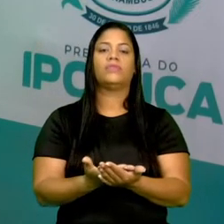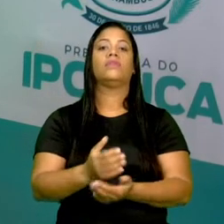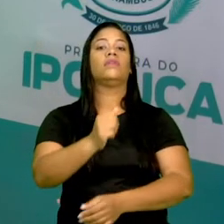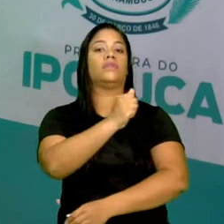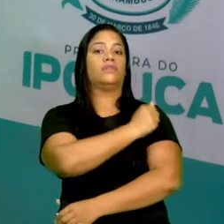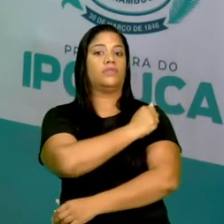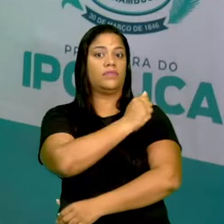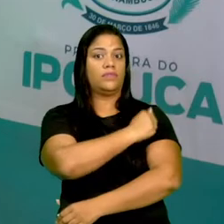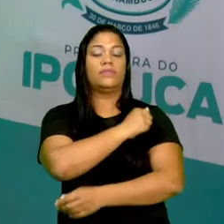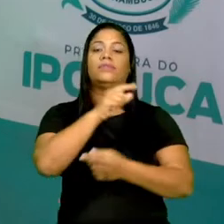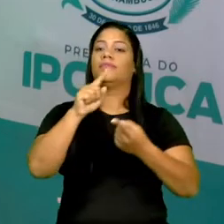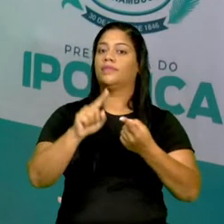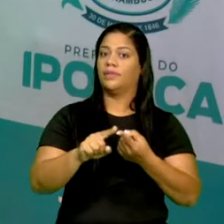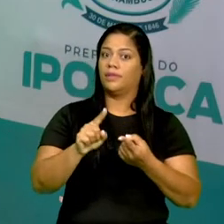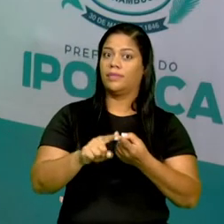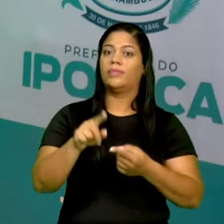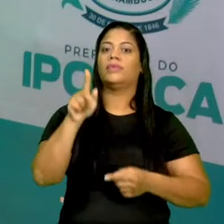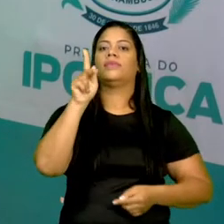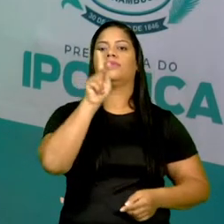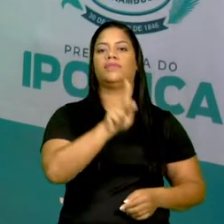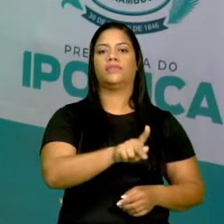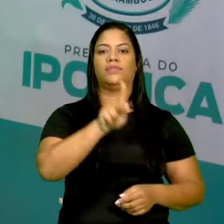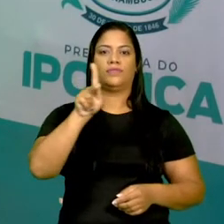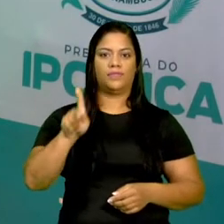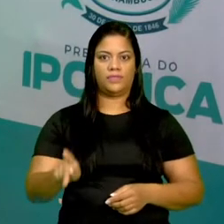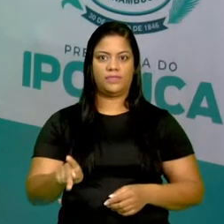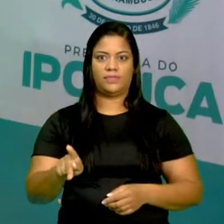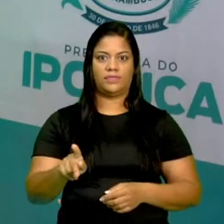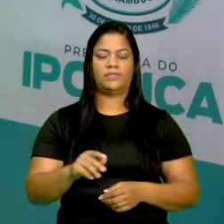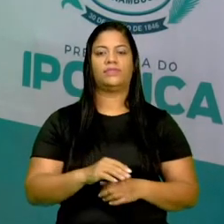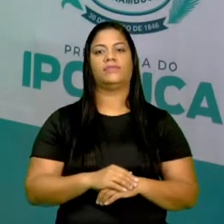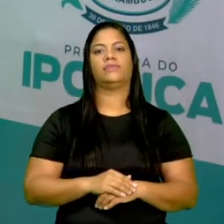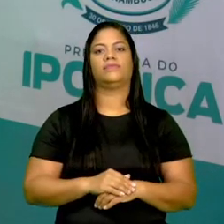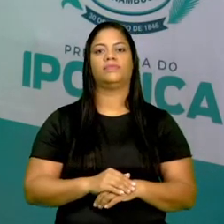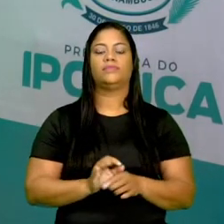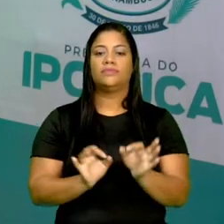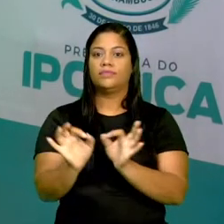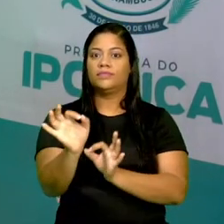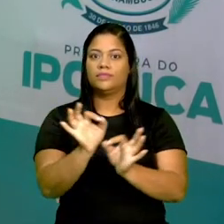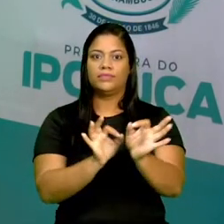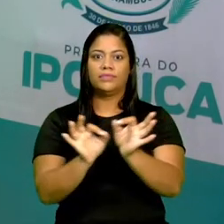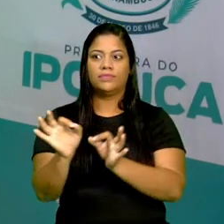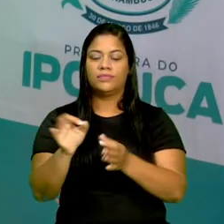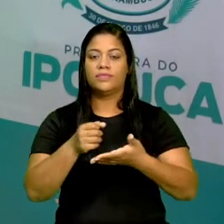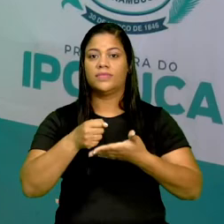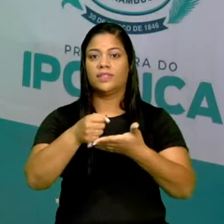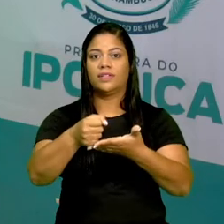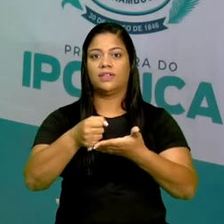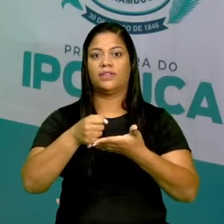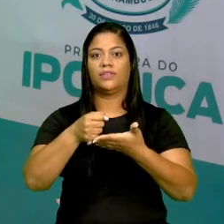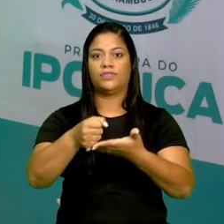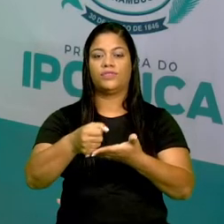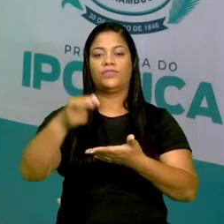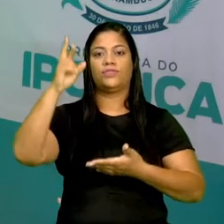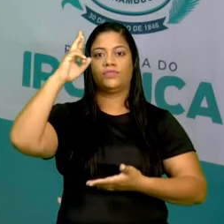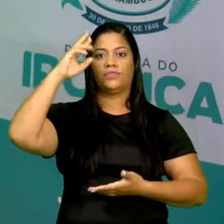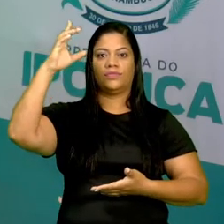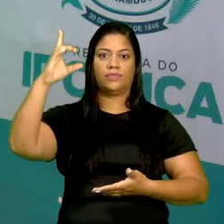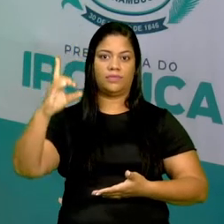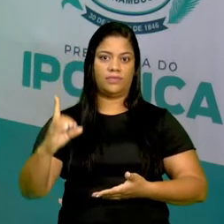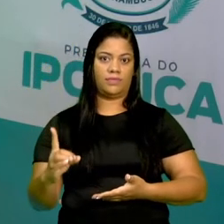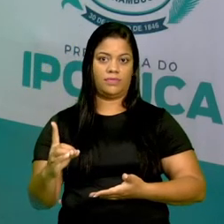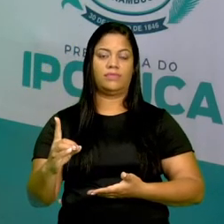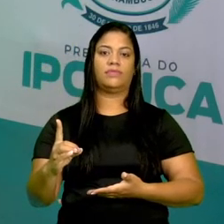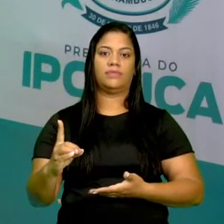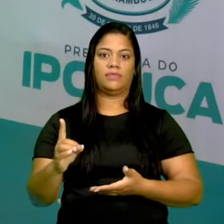alunos e também com os professores. Então, ele coordena, ele ajuda a direção